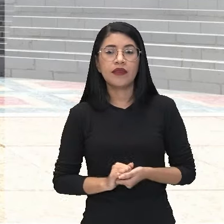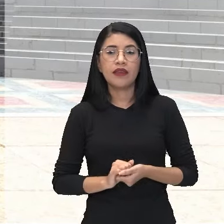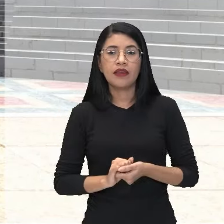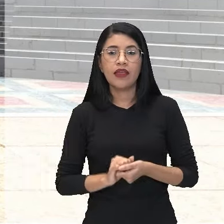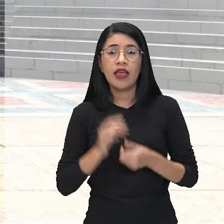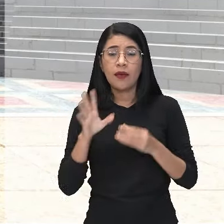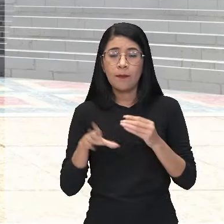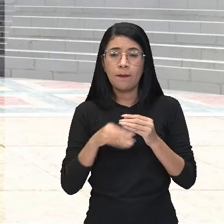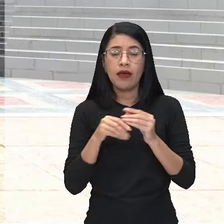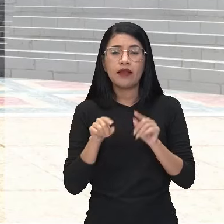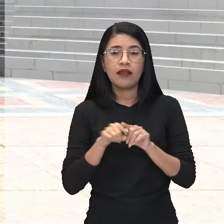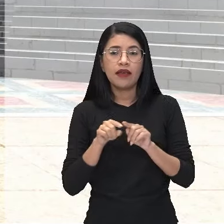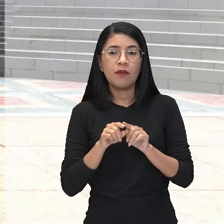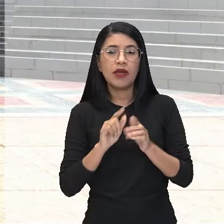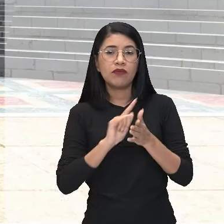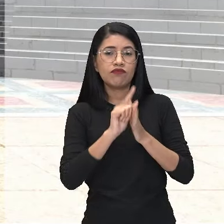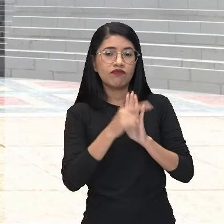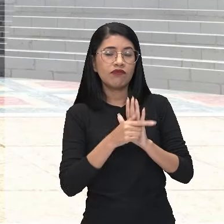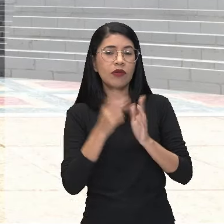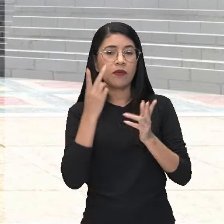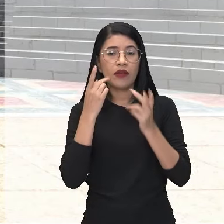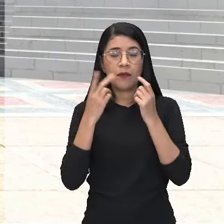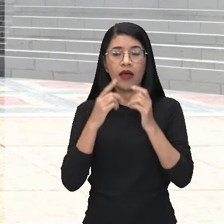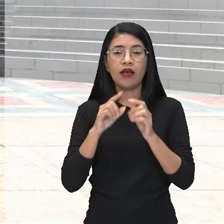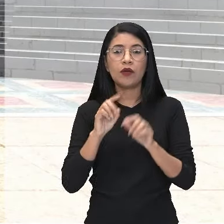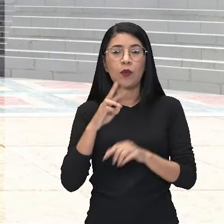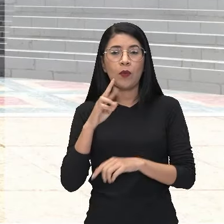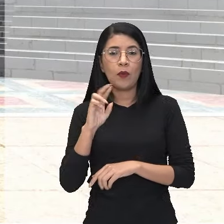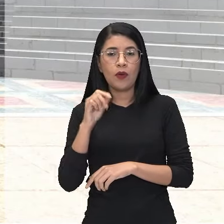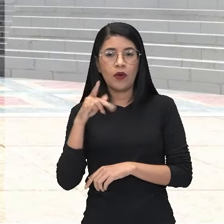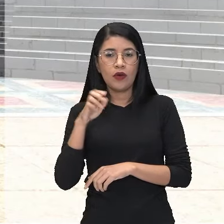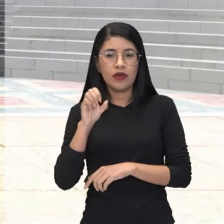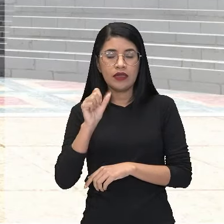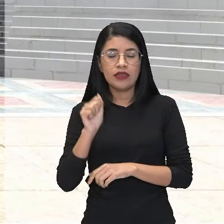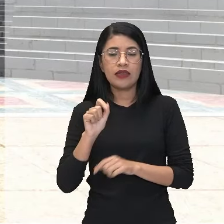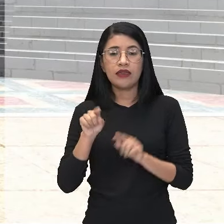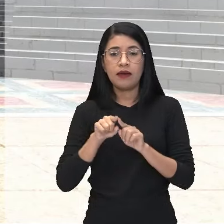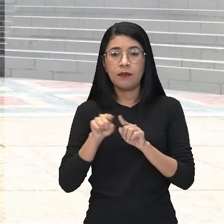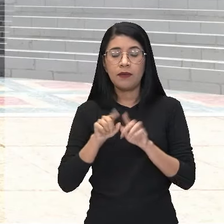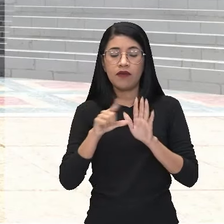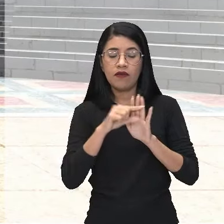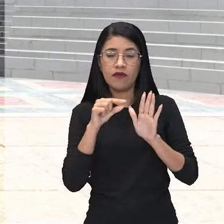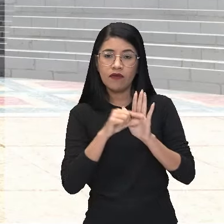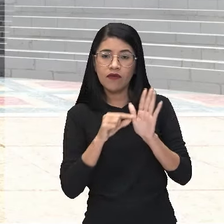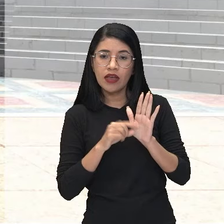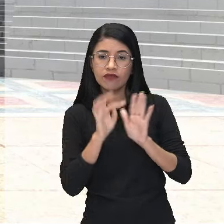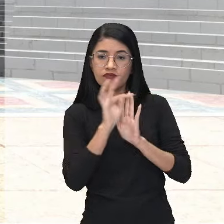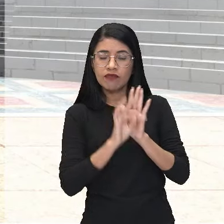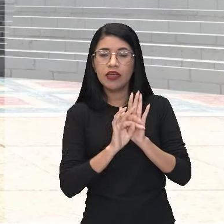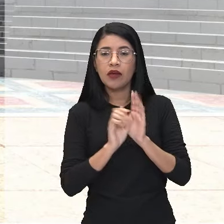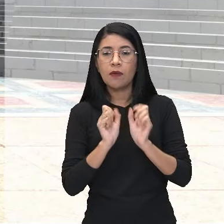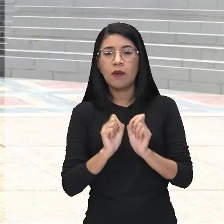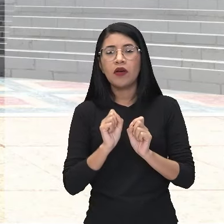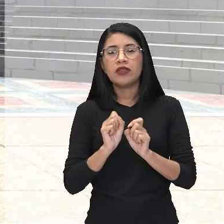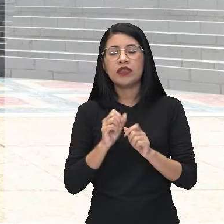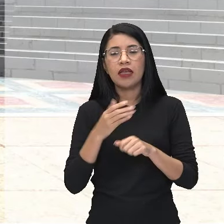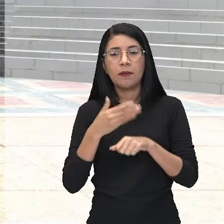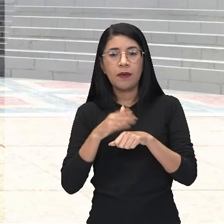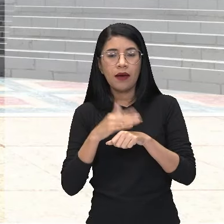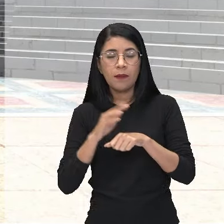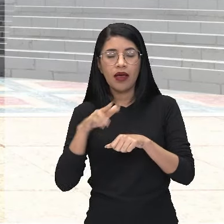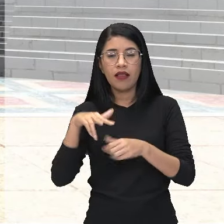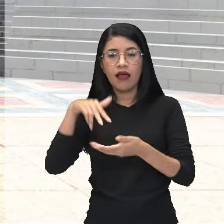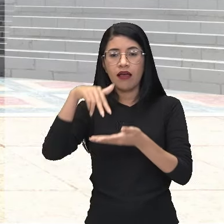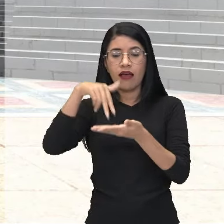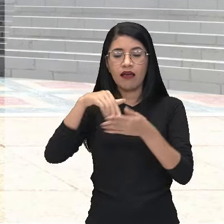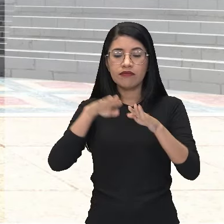gênero dramático os textos em prosa, tá? Ou em verso, feitos para serem encenados no palco.